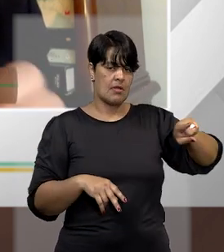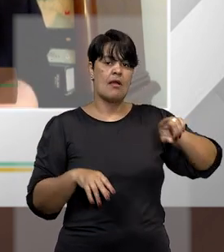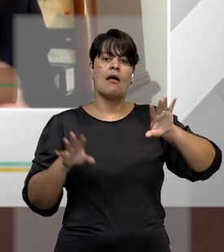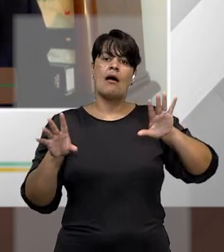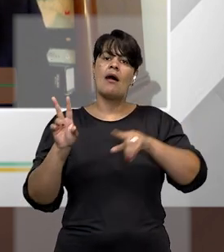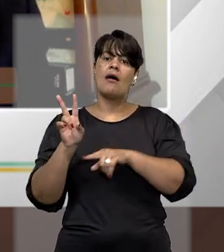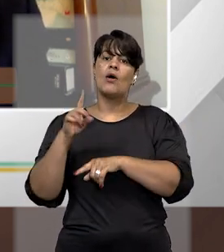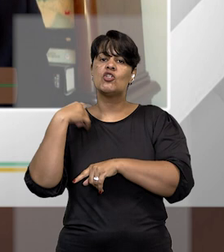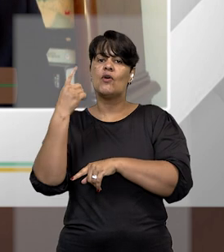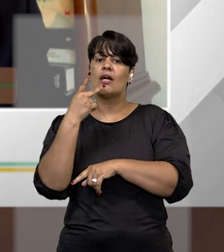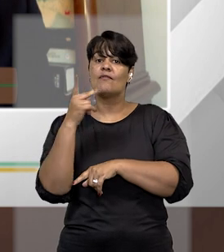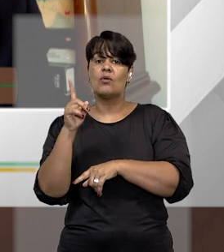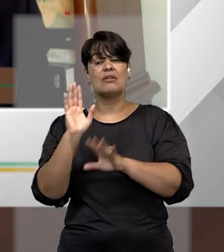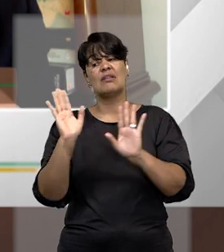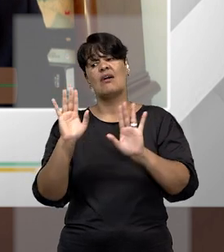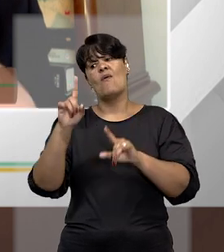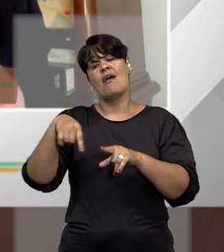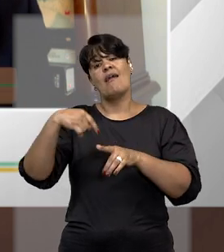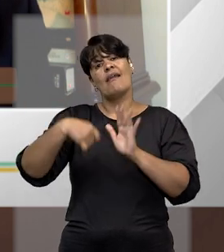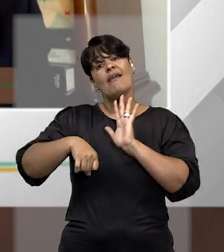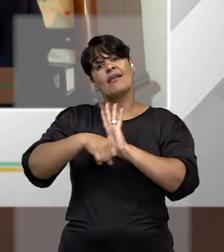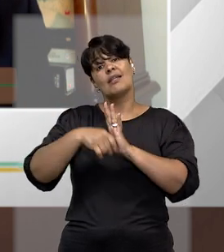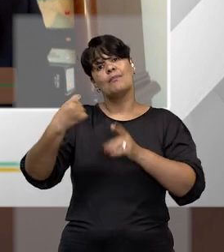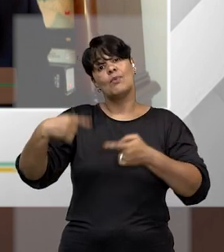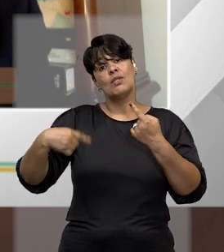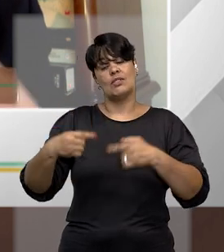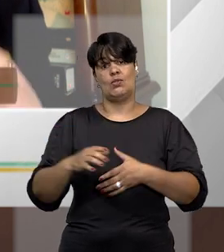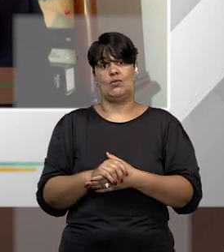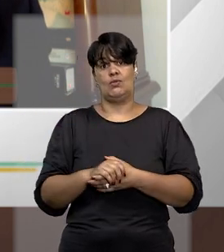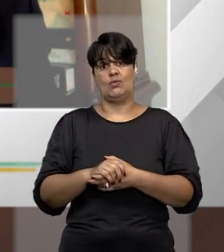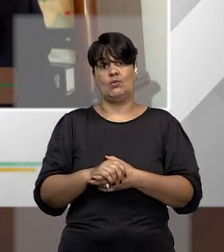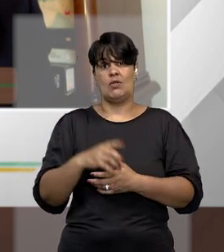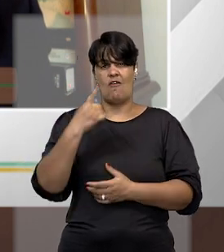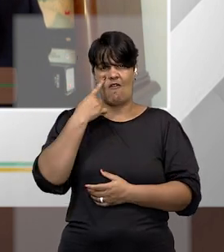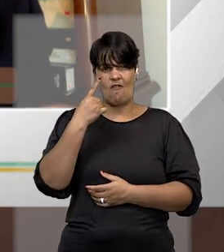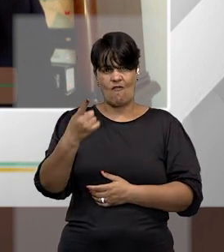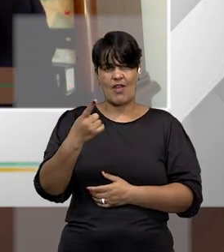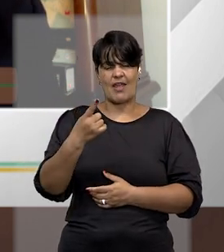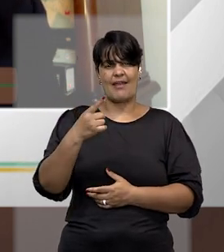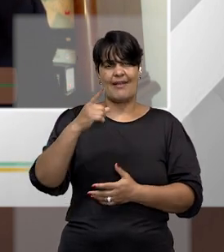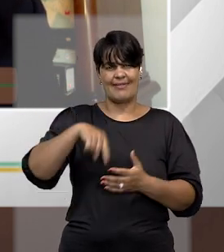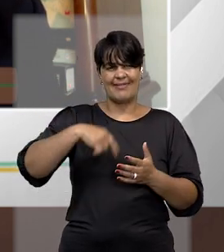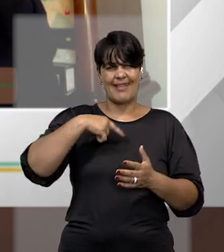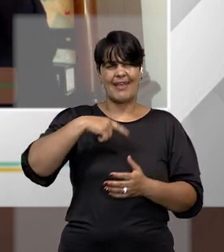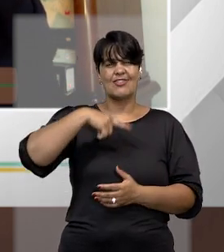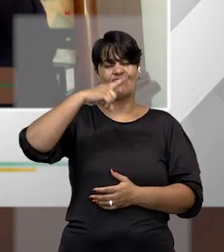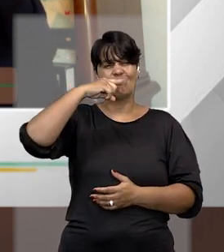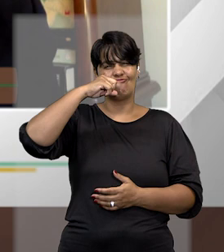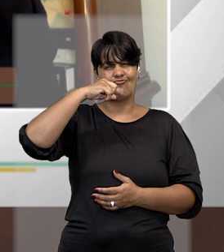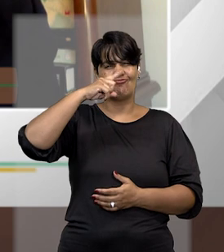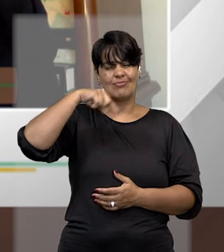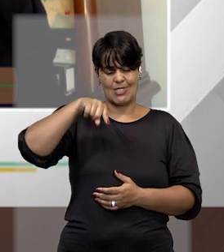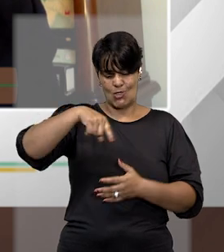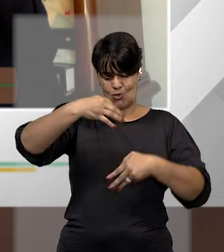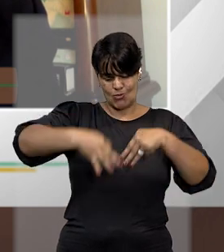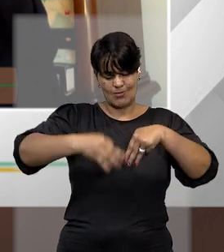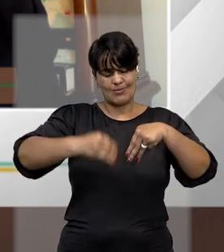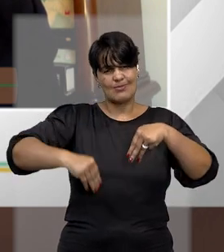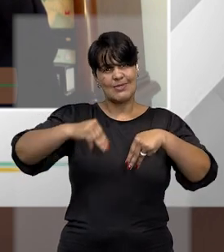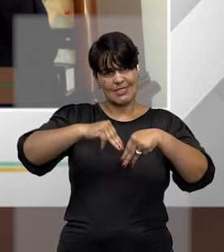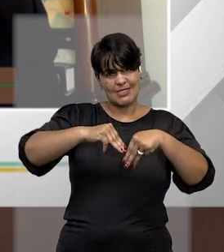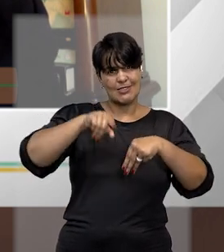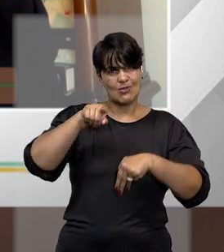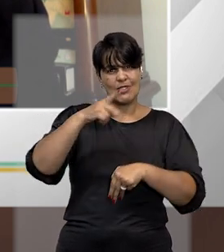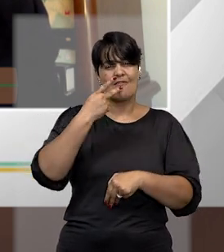decisões, peguem, por exemplo, o voto do ministro Gilmar Mendes. Ele dizia o seguinte, não havia um crime político? Uma razão